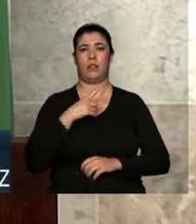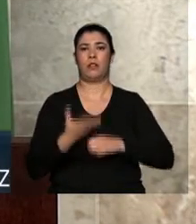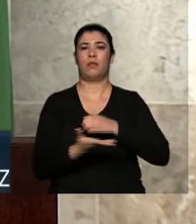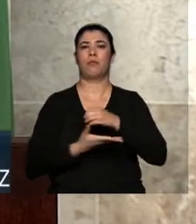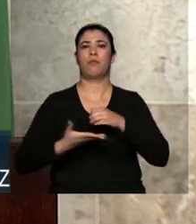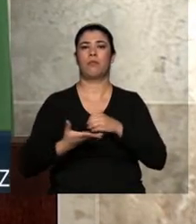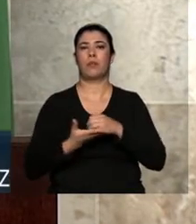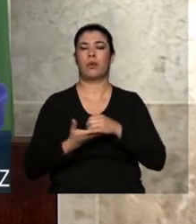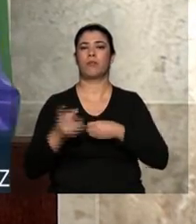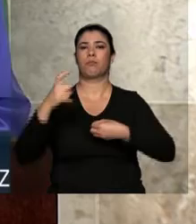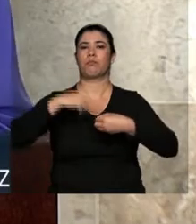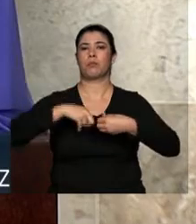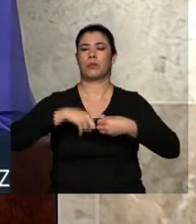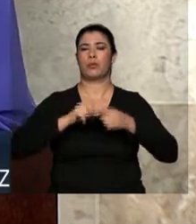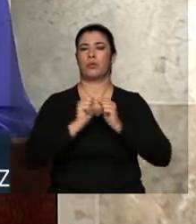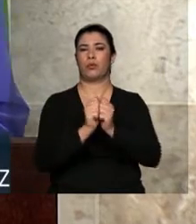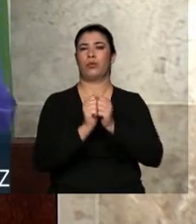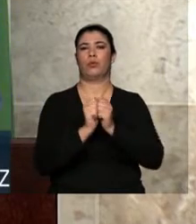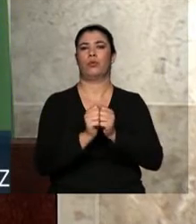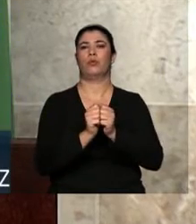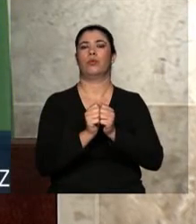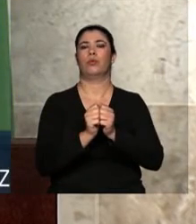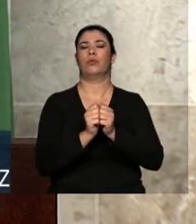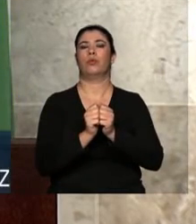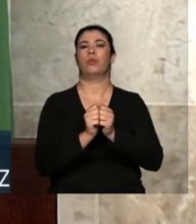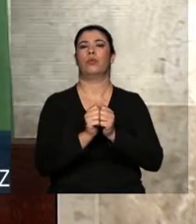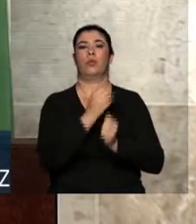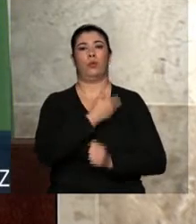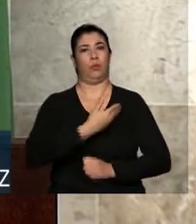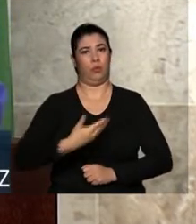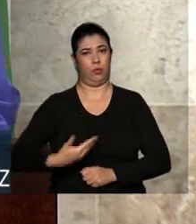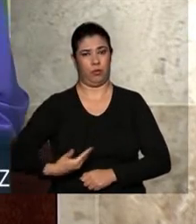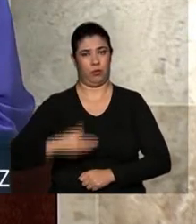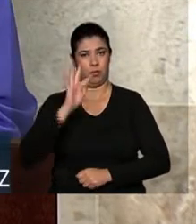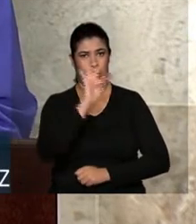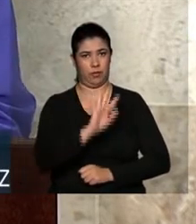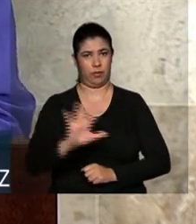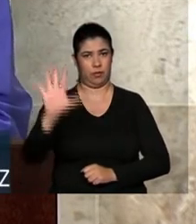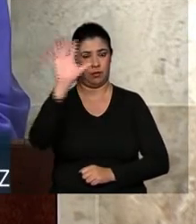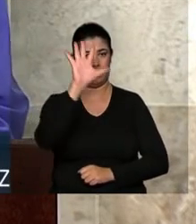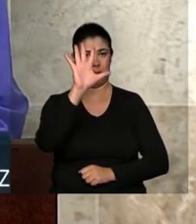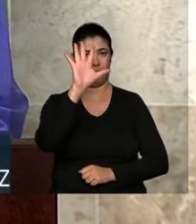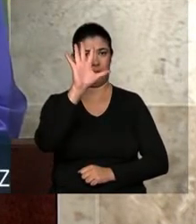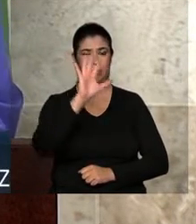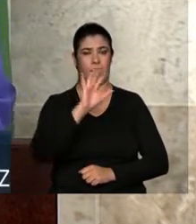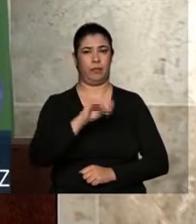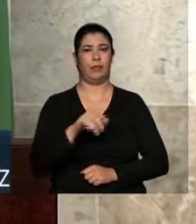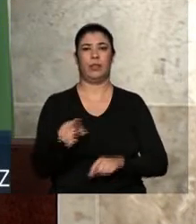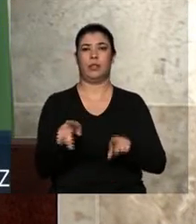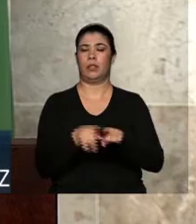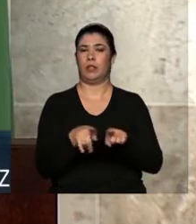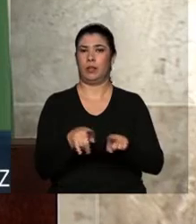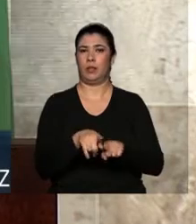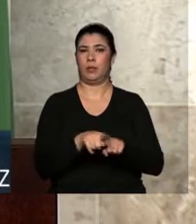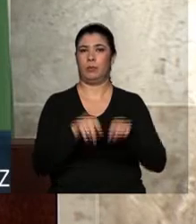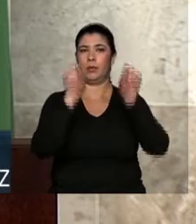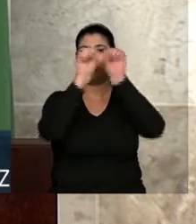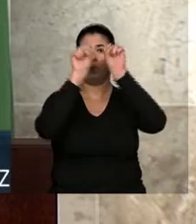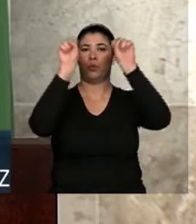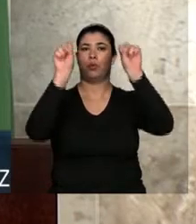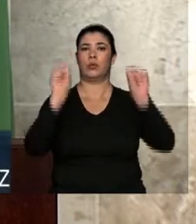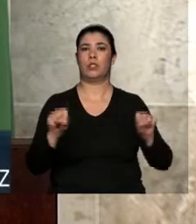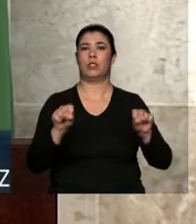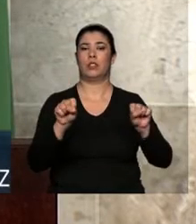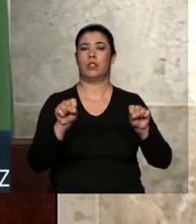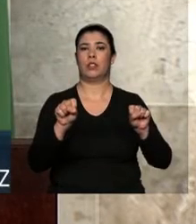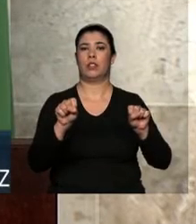na parceria entre o governo federal e o sistema S,